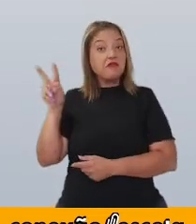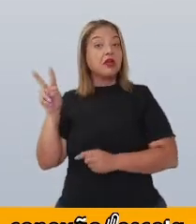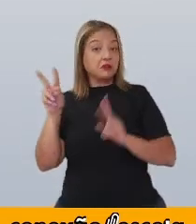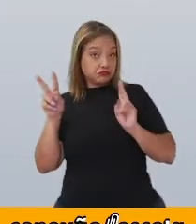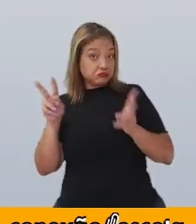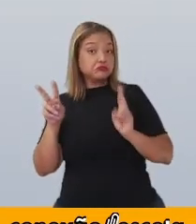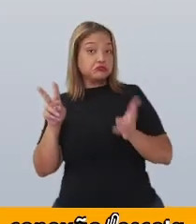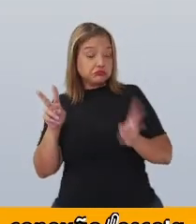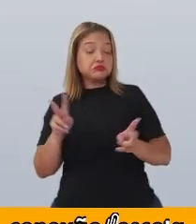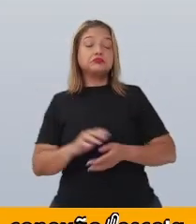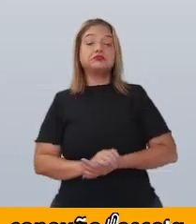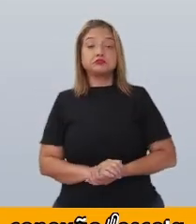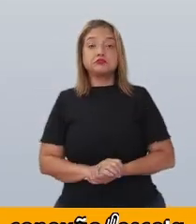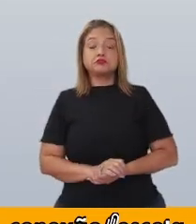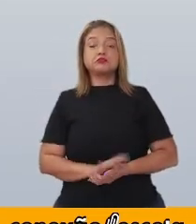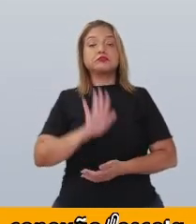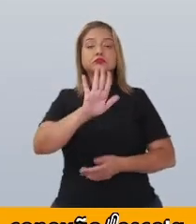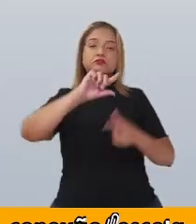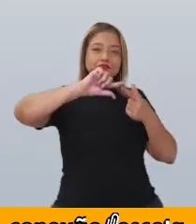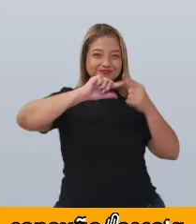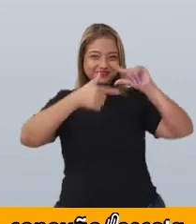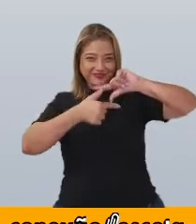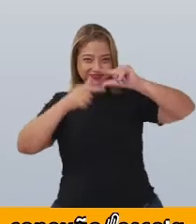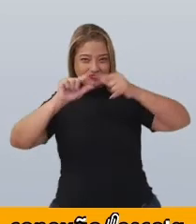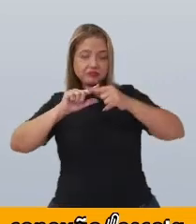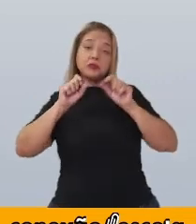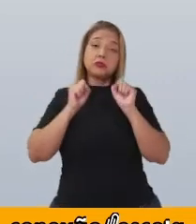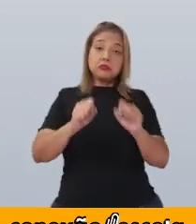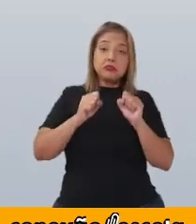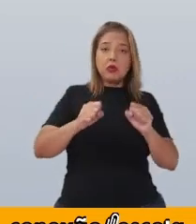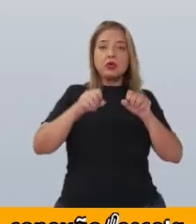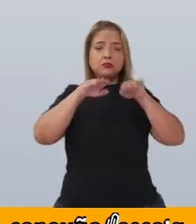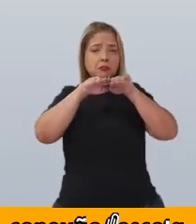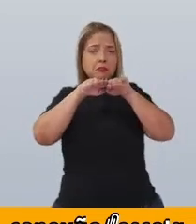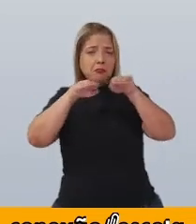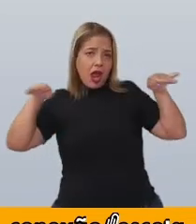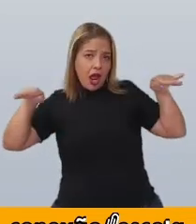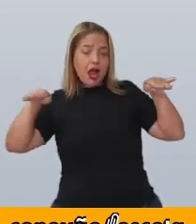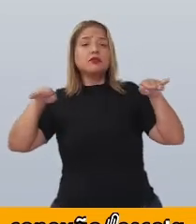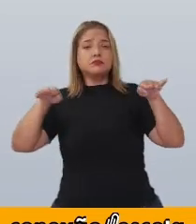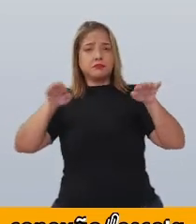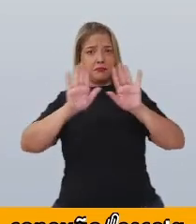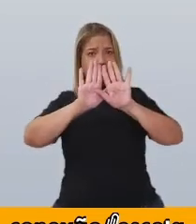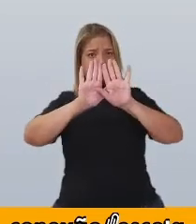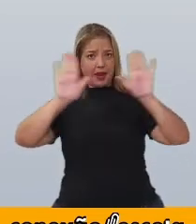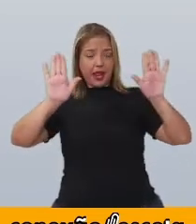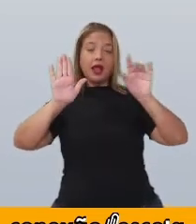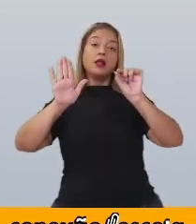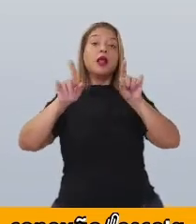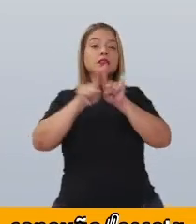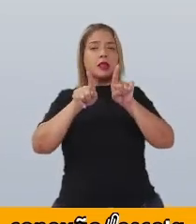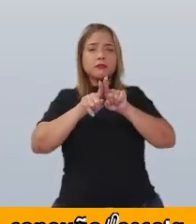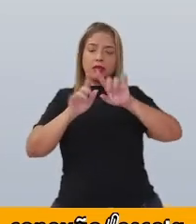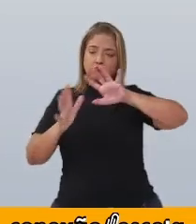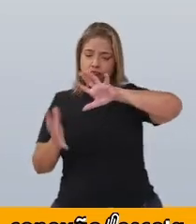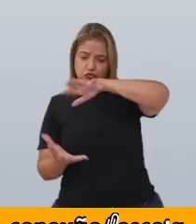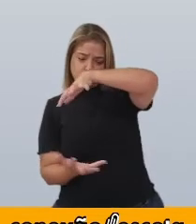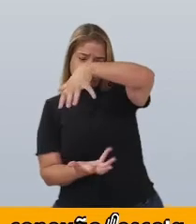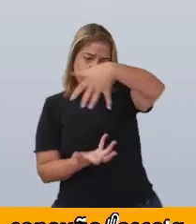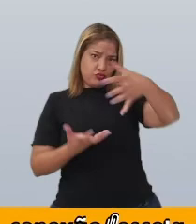As figuras geométricas podem ser planas e figuras geométricas espaciais.